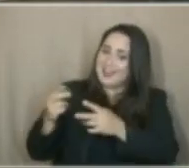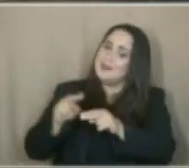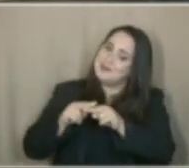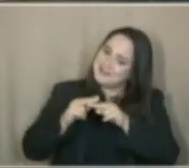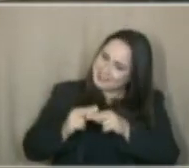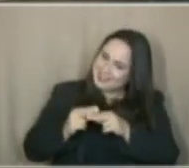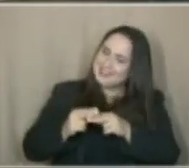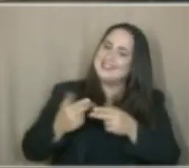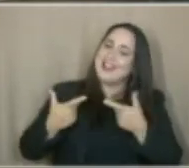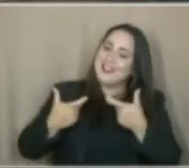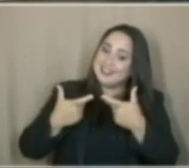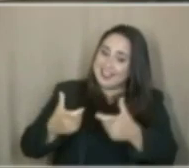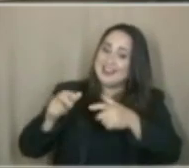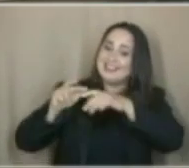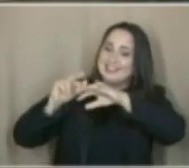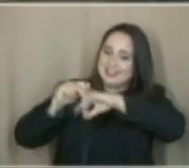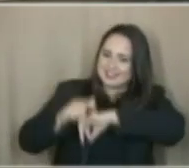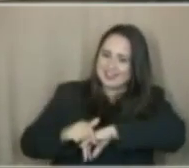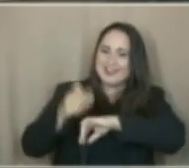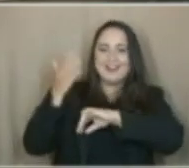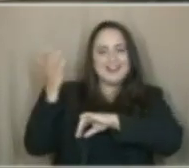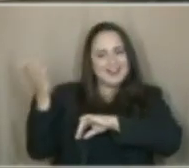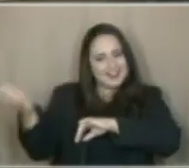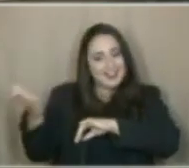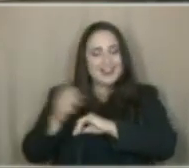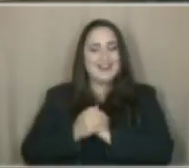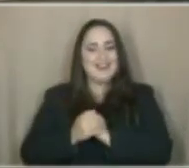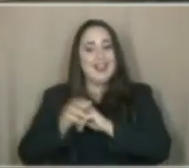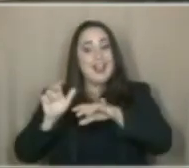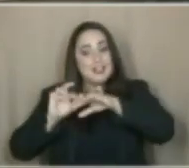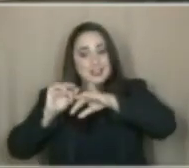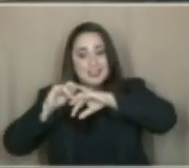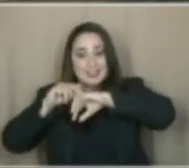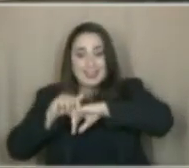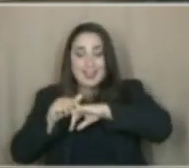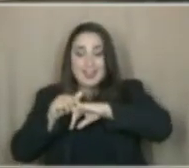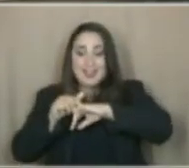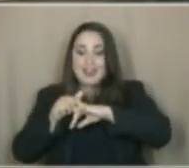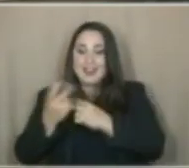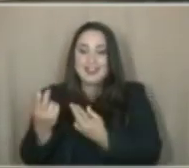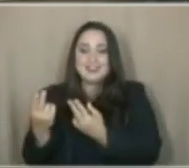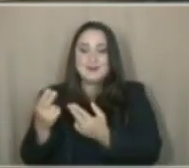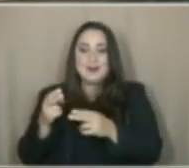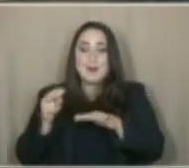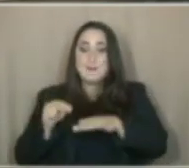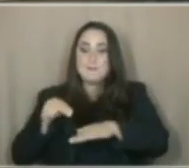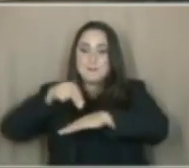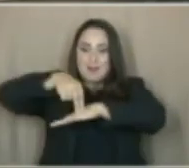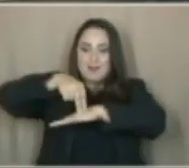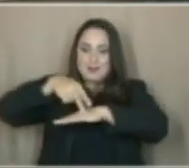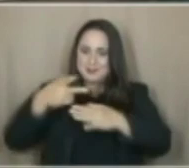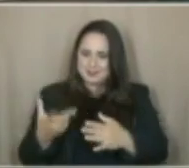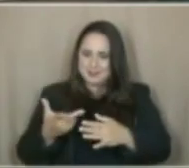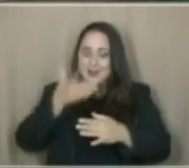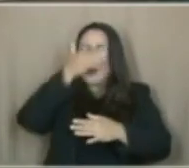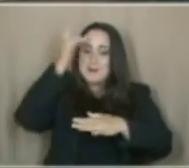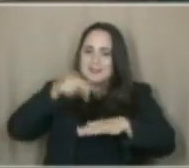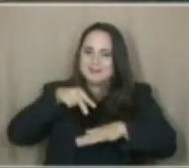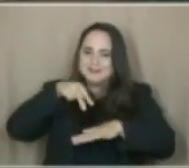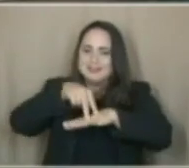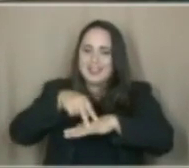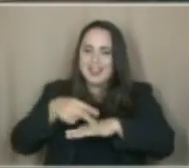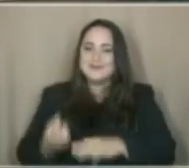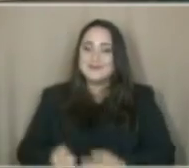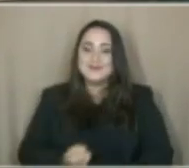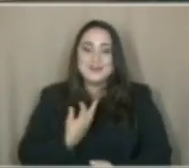Escadaria. A escadaria funciona como um palco, onde cada um sobe e recita seus versos. E é muito bom